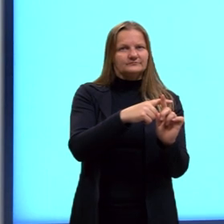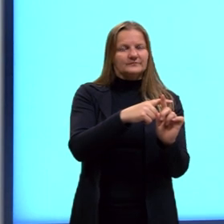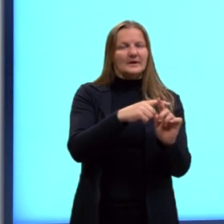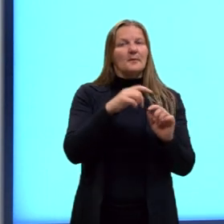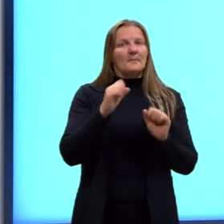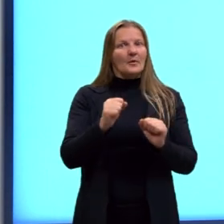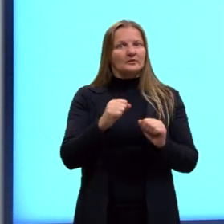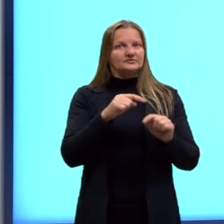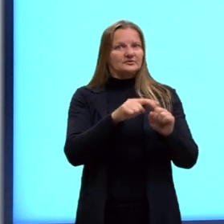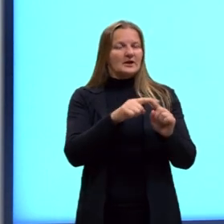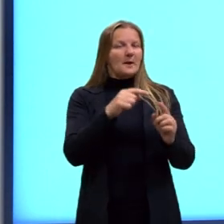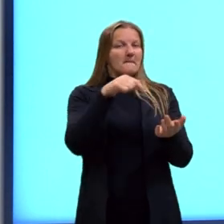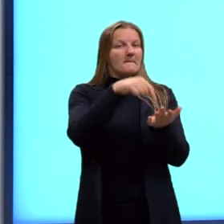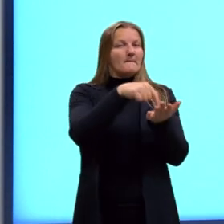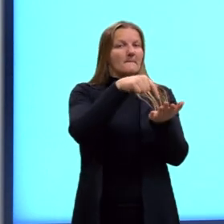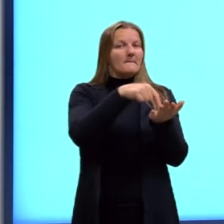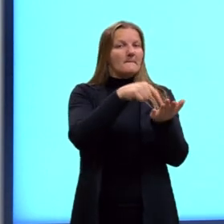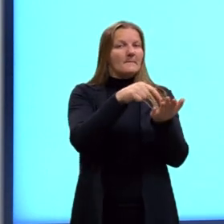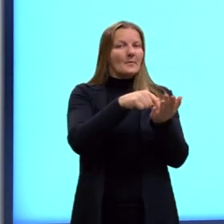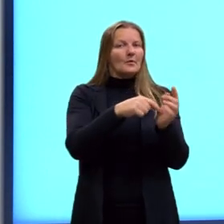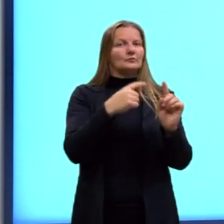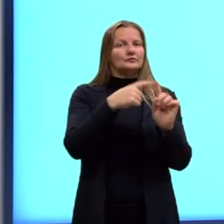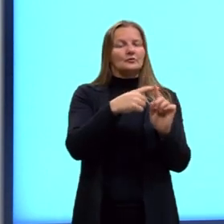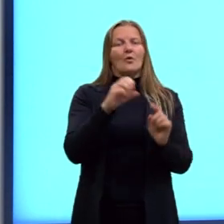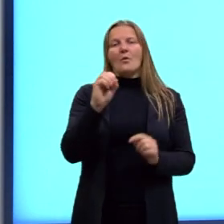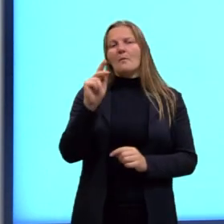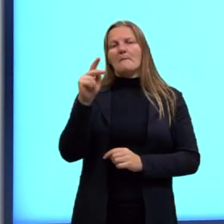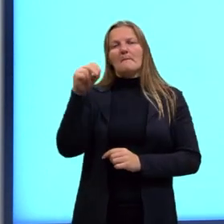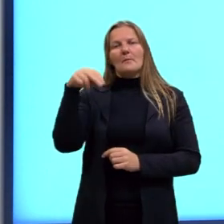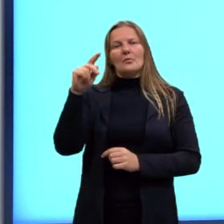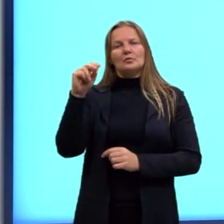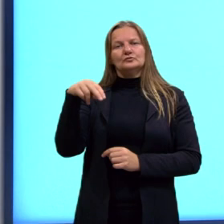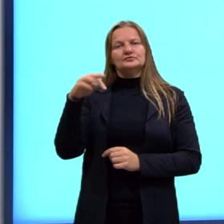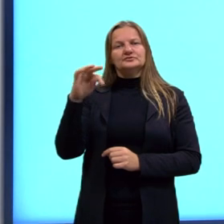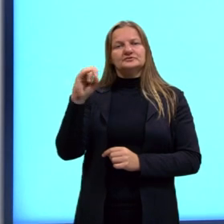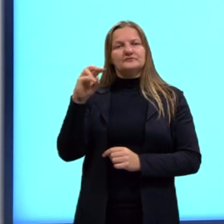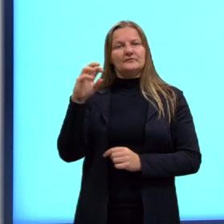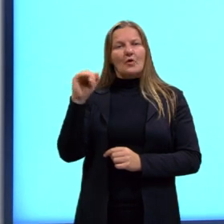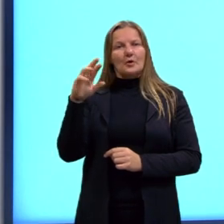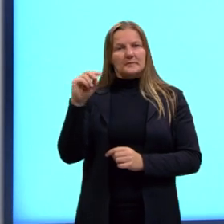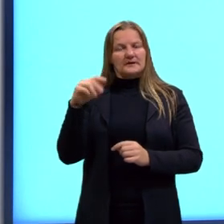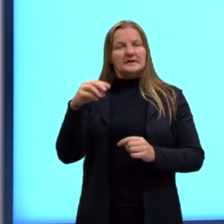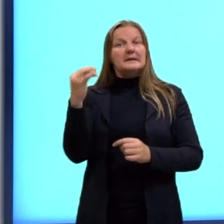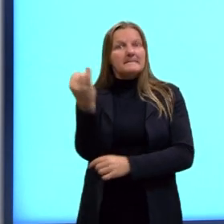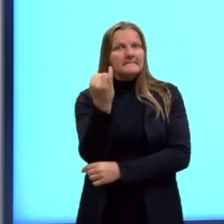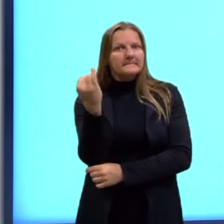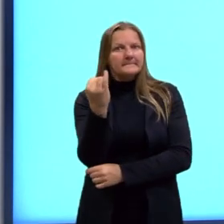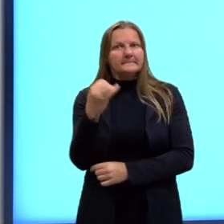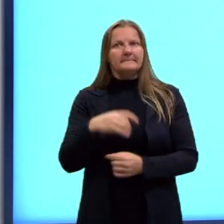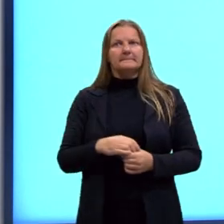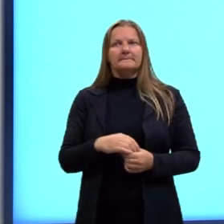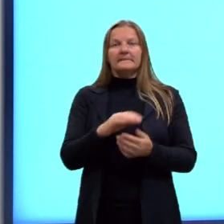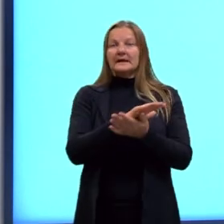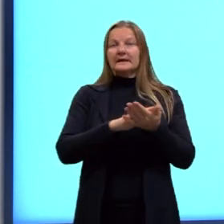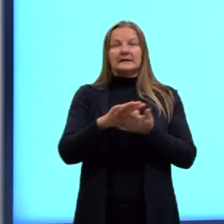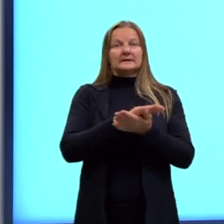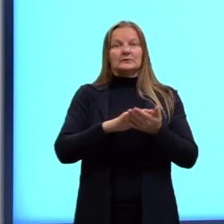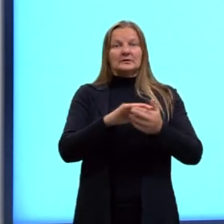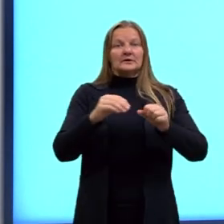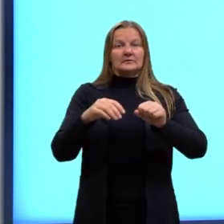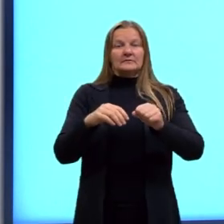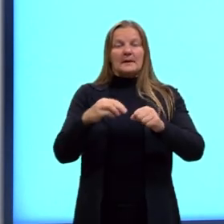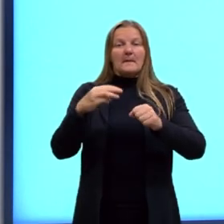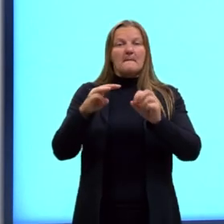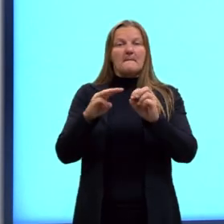chamar ela de pontual, puntiforme. Isso quer dizer o quê? Gente, isso é importante. Ela não tem massa. A gente